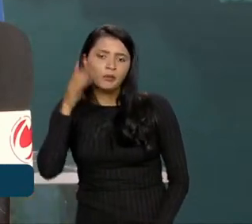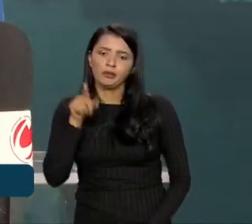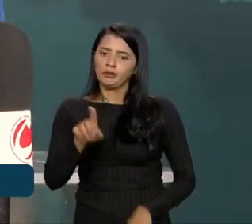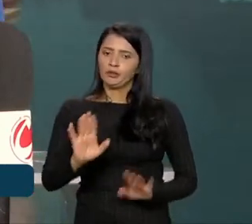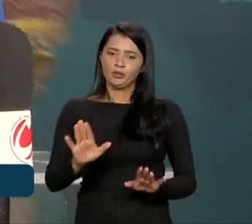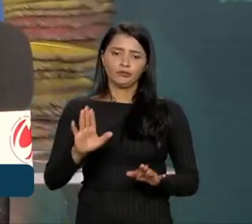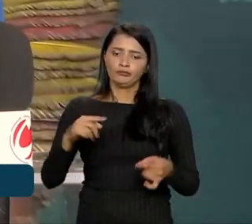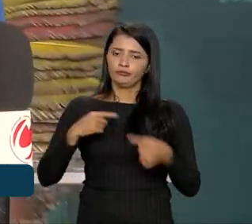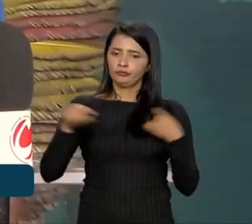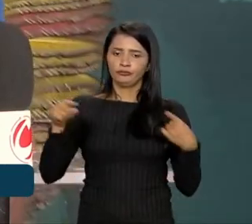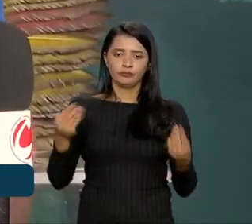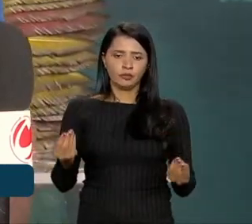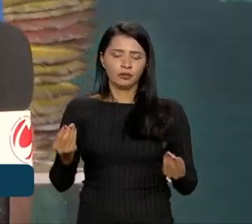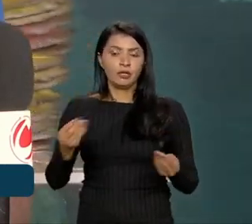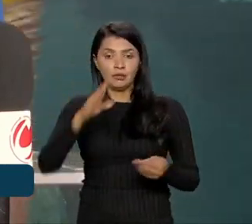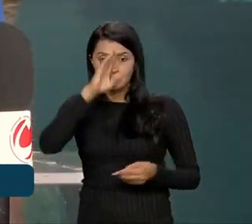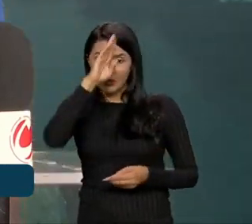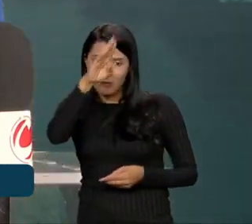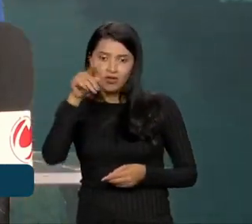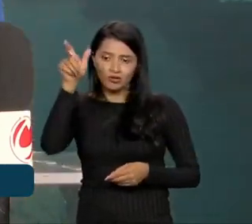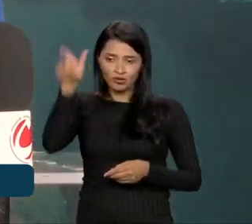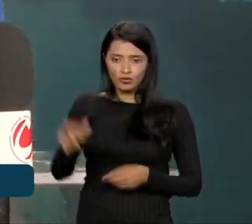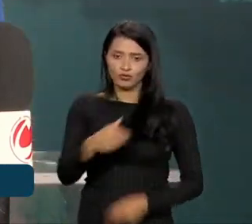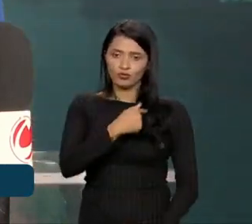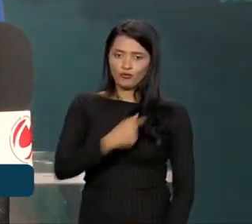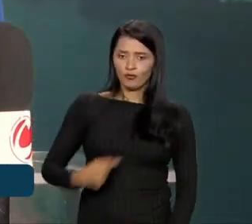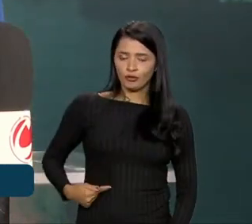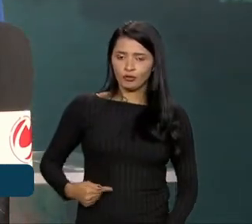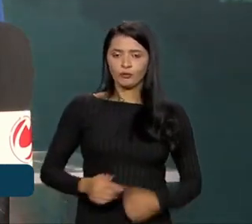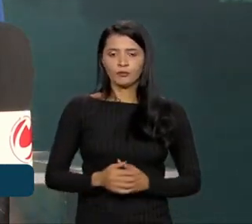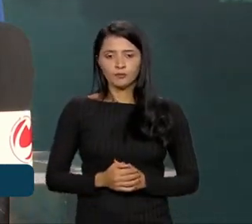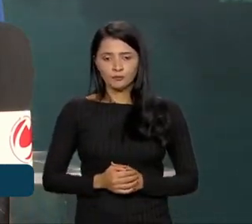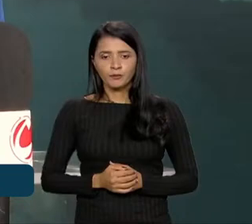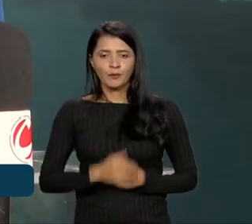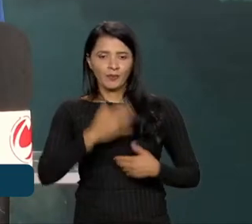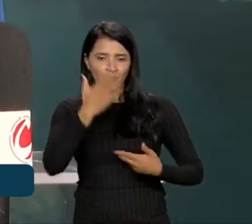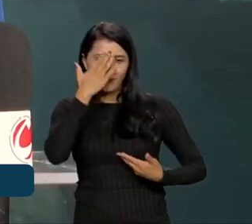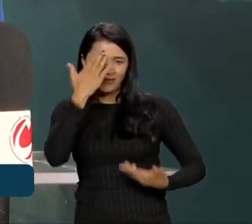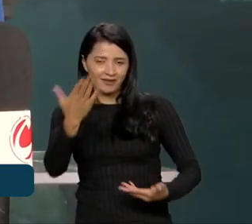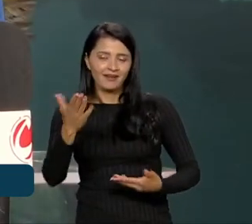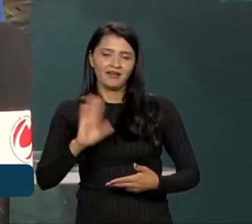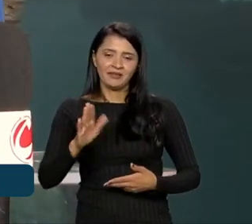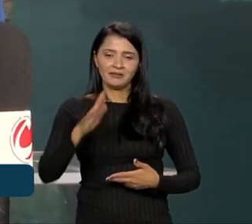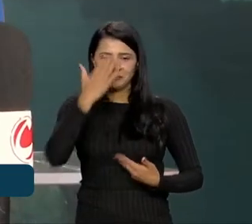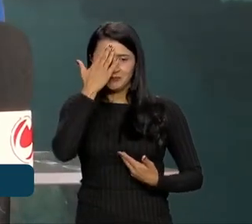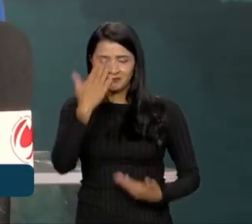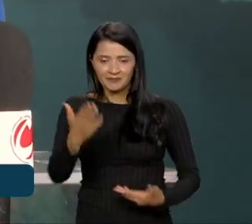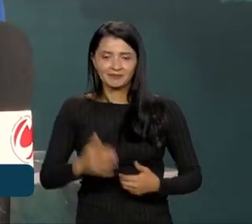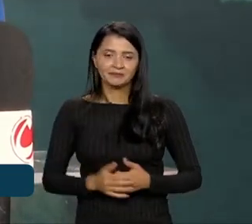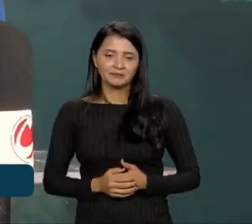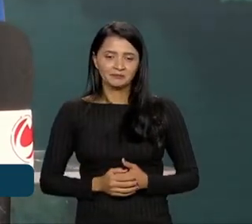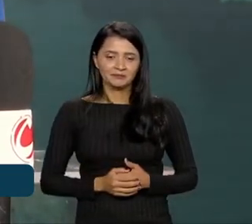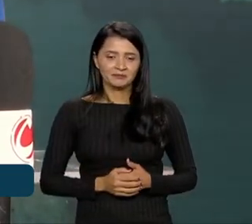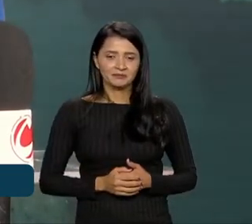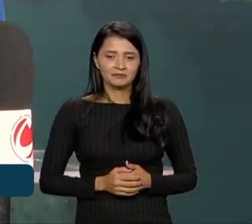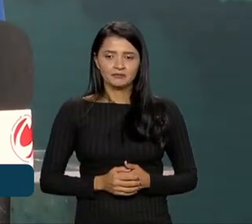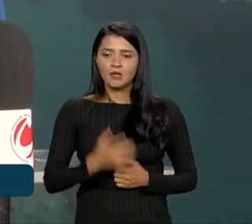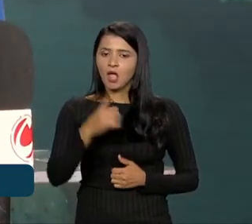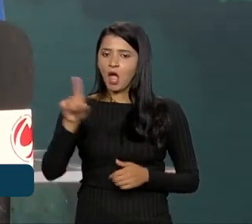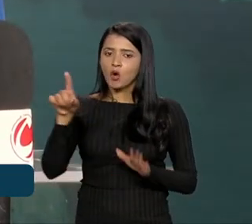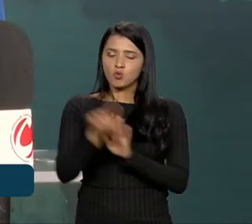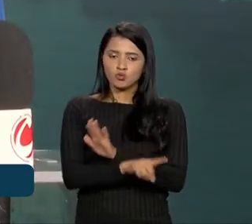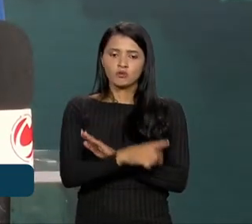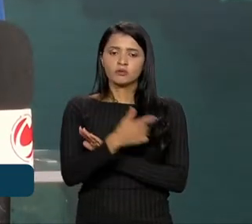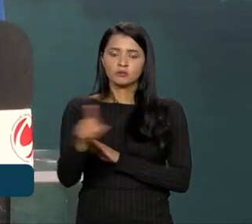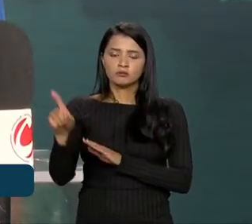não convém, né? Principalmente vindo de um governador. Oi, pessoal. Obrigado. A última aqui. Ministra, até onde